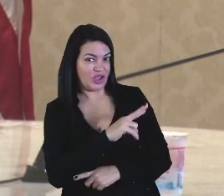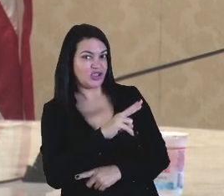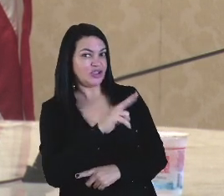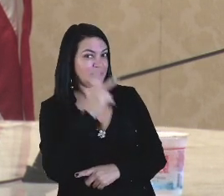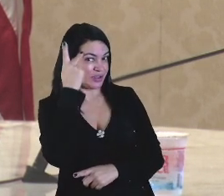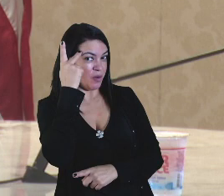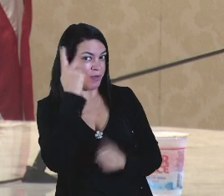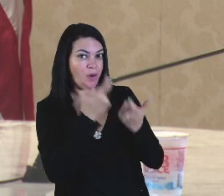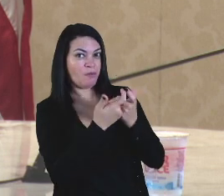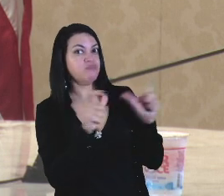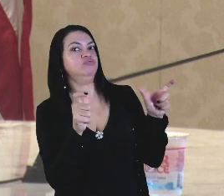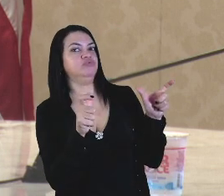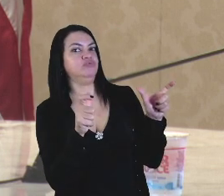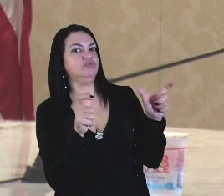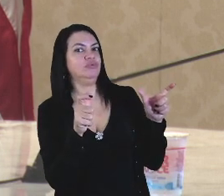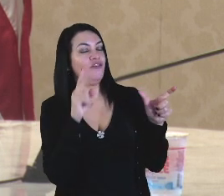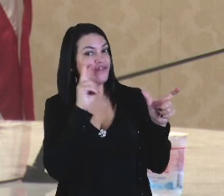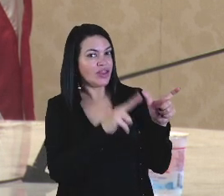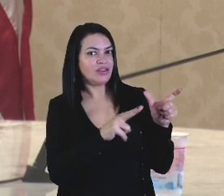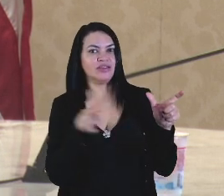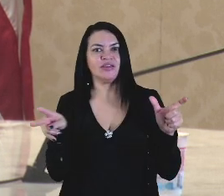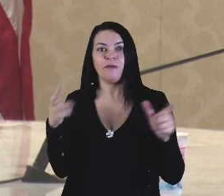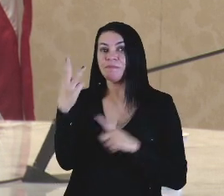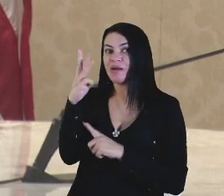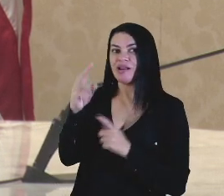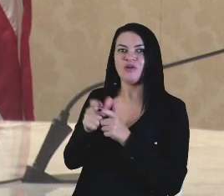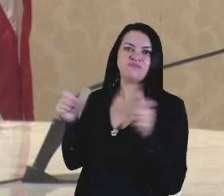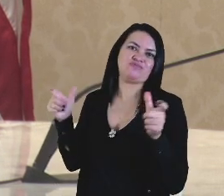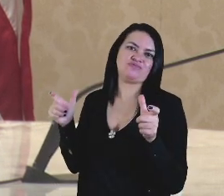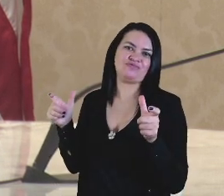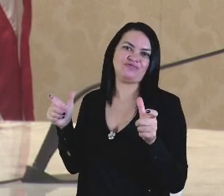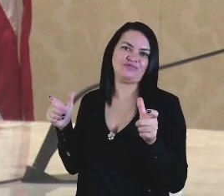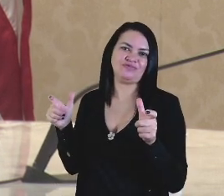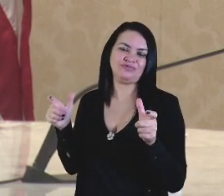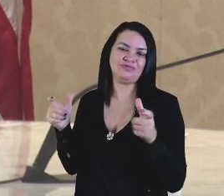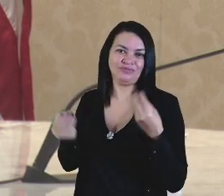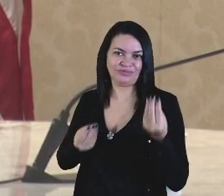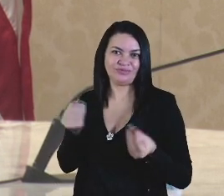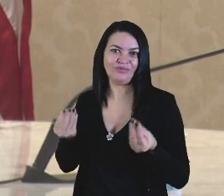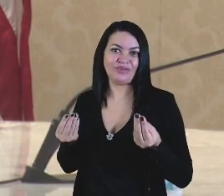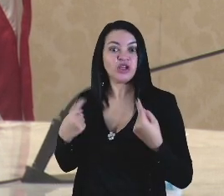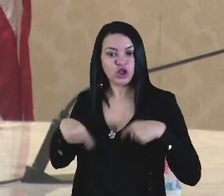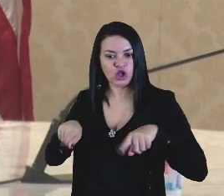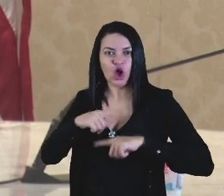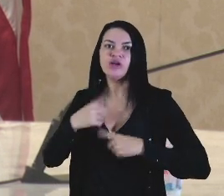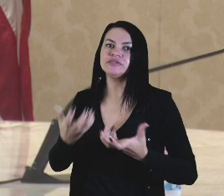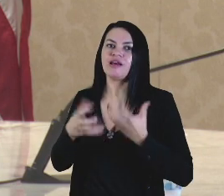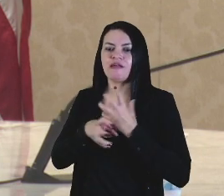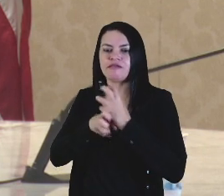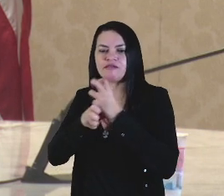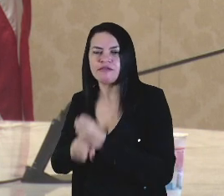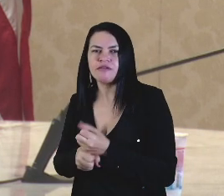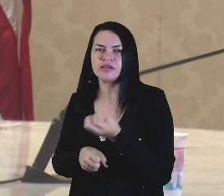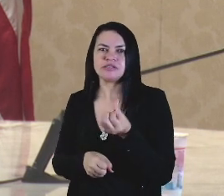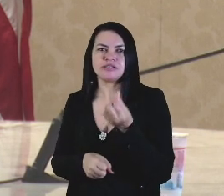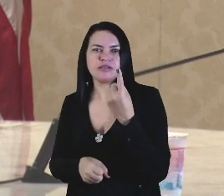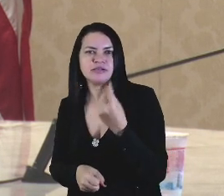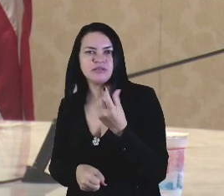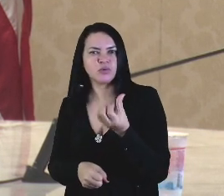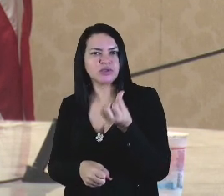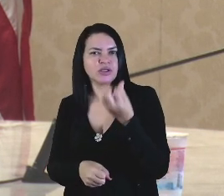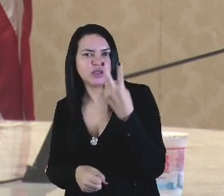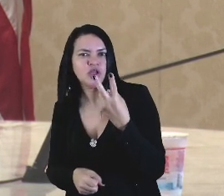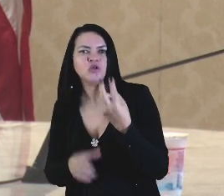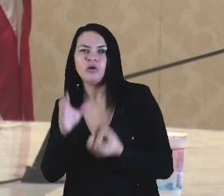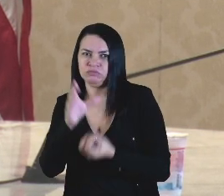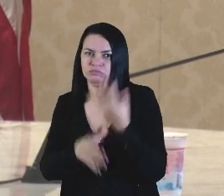Paulo, vejam o tamanho do Maranhão, mas nós queremos, agora, em números absolutos, este ano, a gente deve chegar a 61, 62